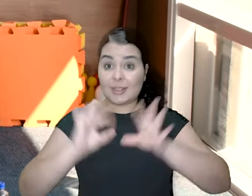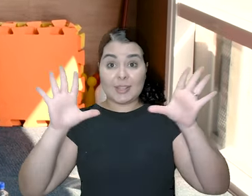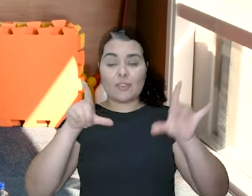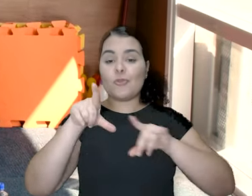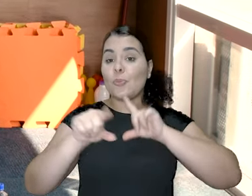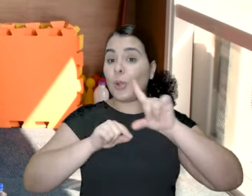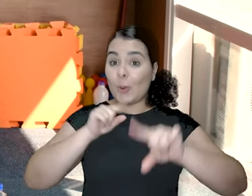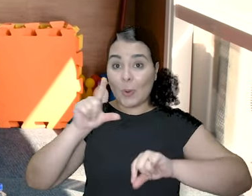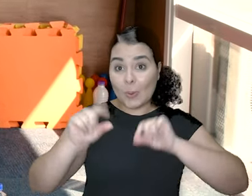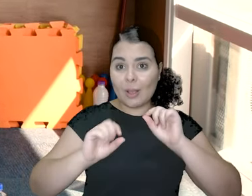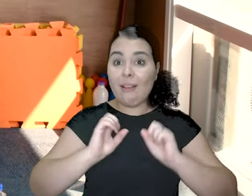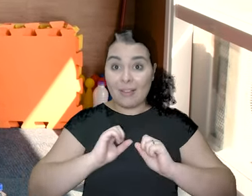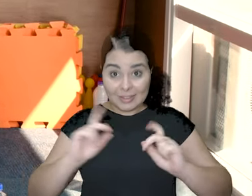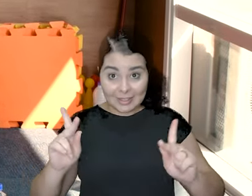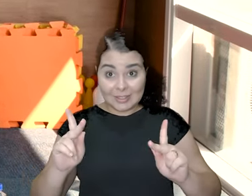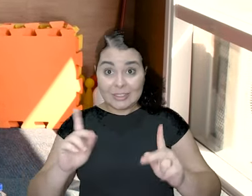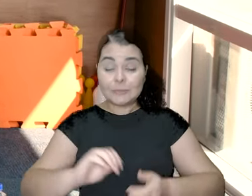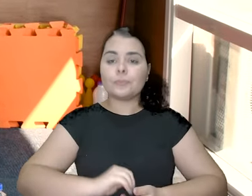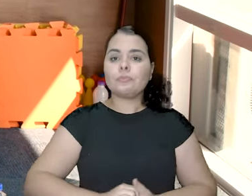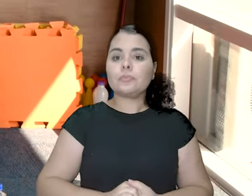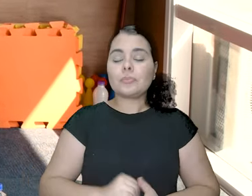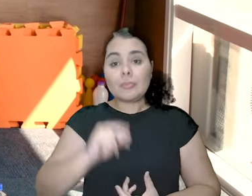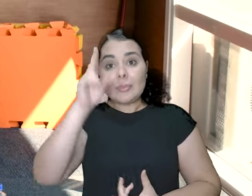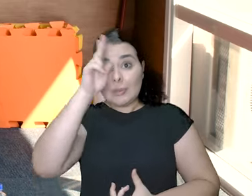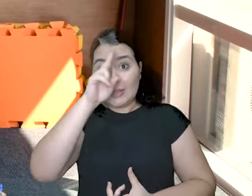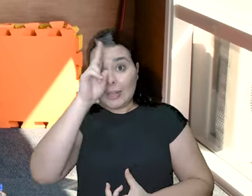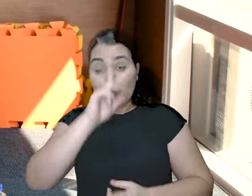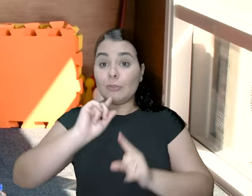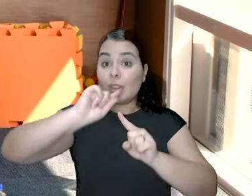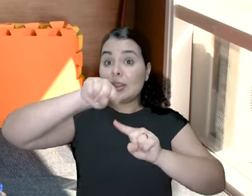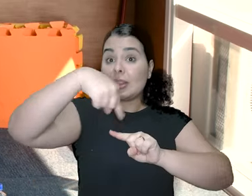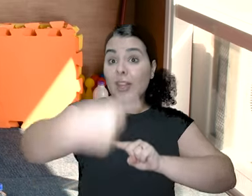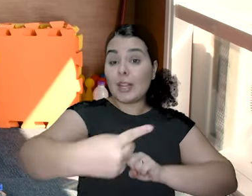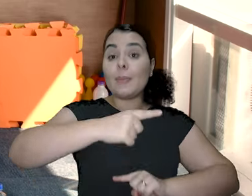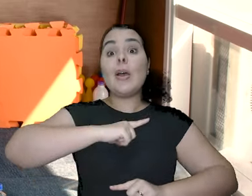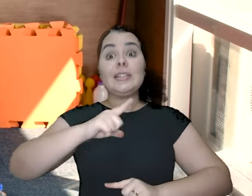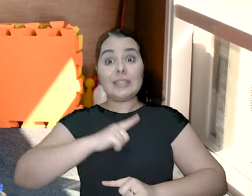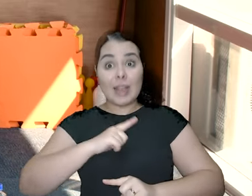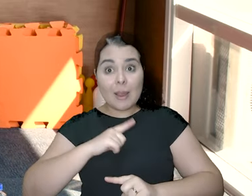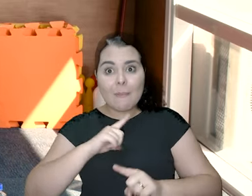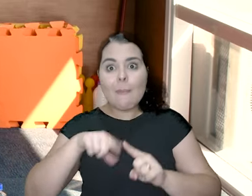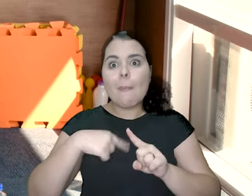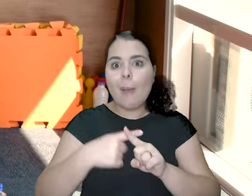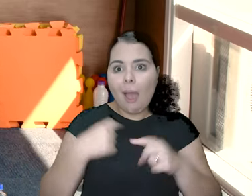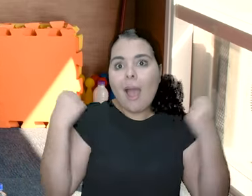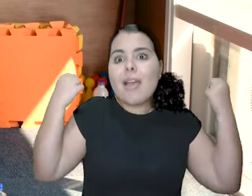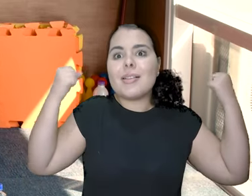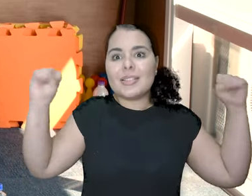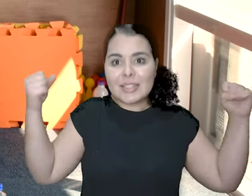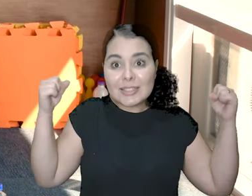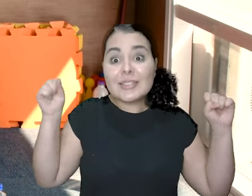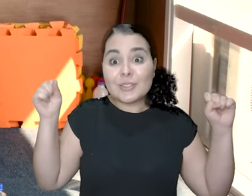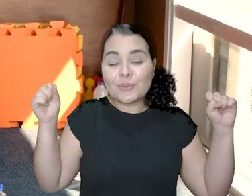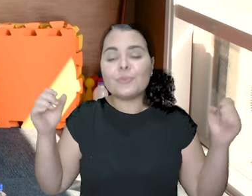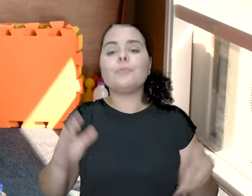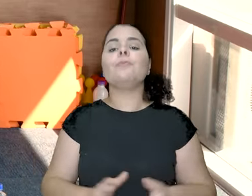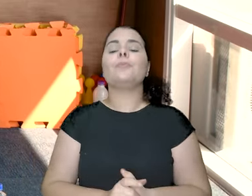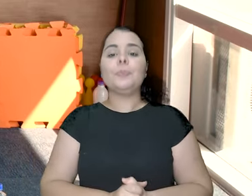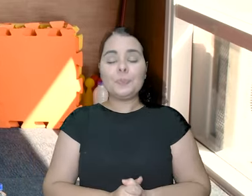Escolha o seu. Tá bom? Lembrando que depois eu tenho uma segunda sequência de exercícios.